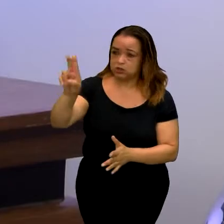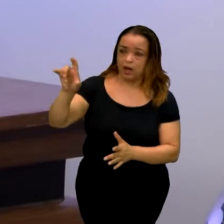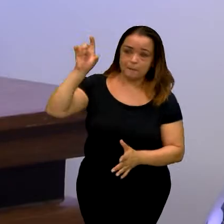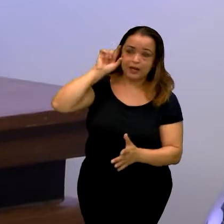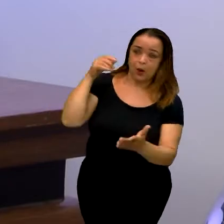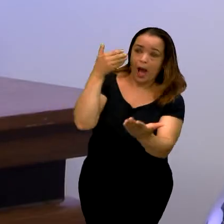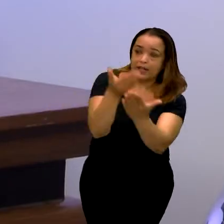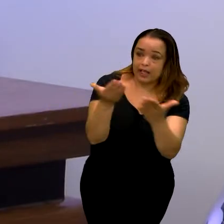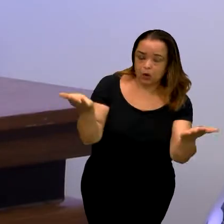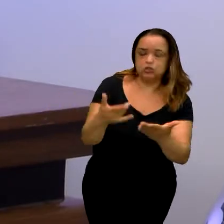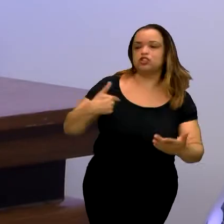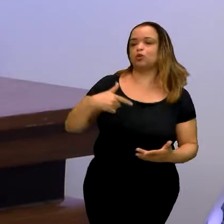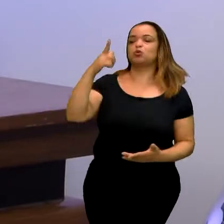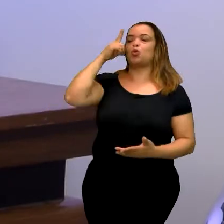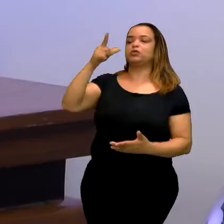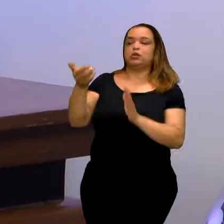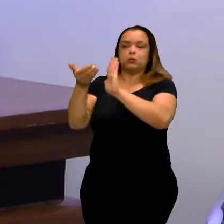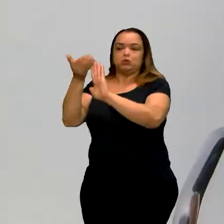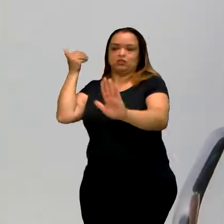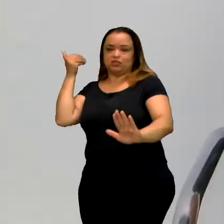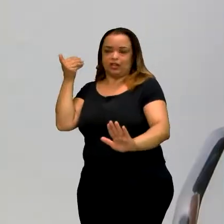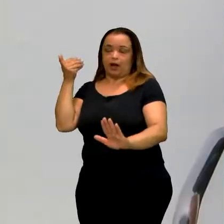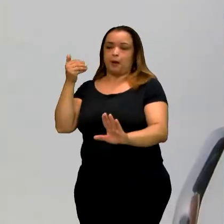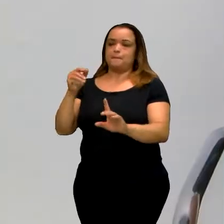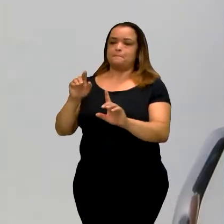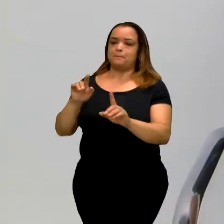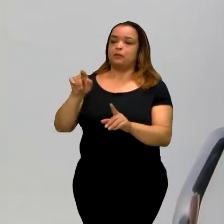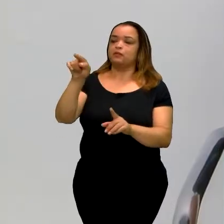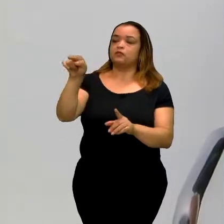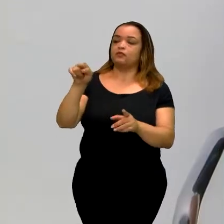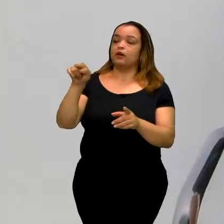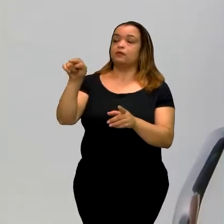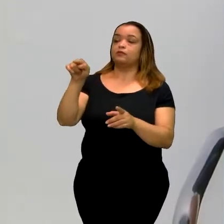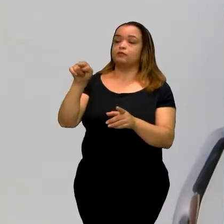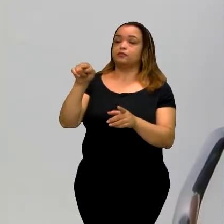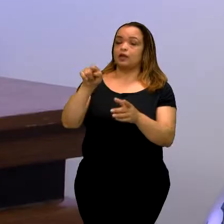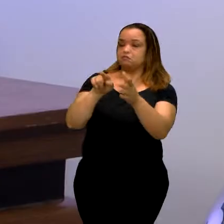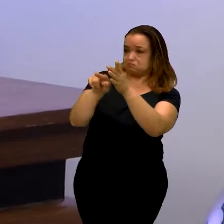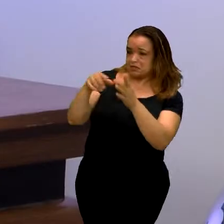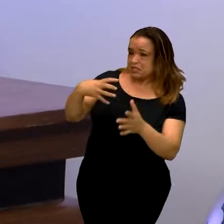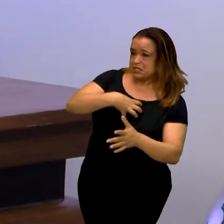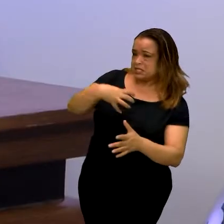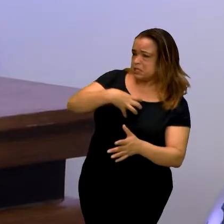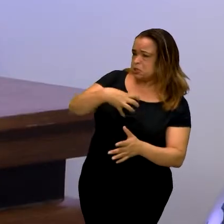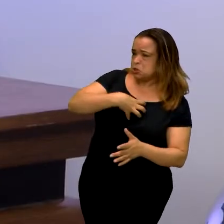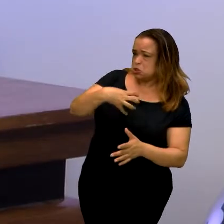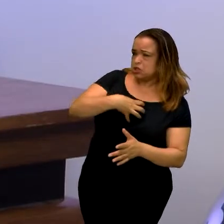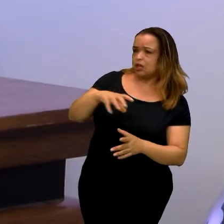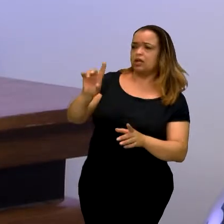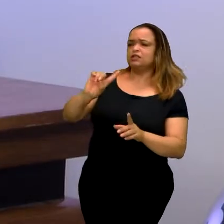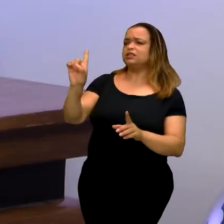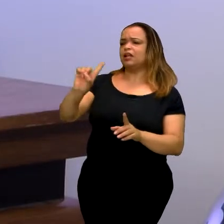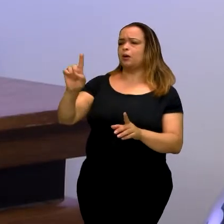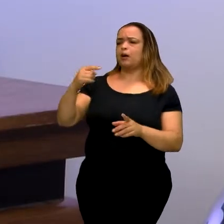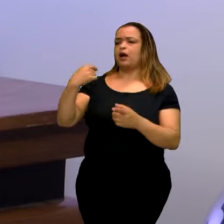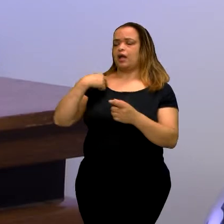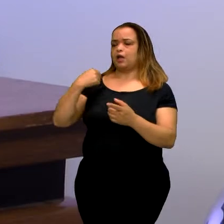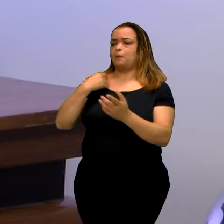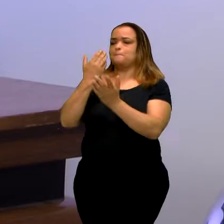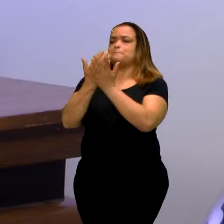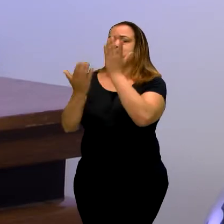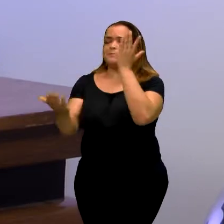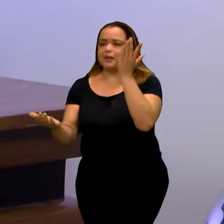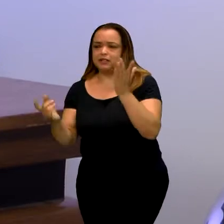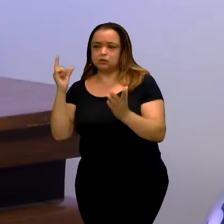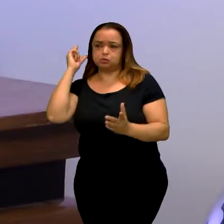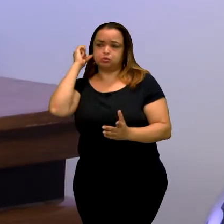eu não consigo ficar sem. Mas é para ouvir, sentir? Não, pelo tipo da perda auditiva